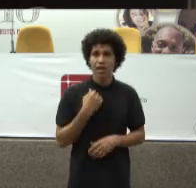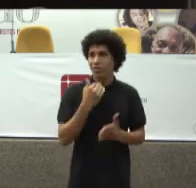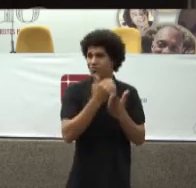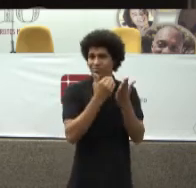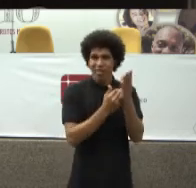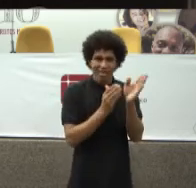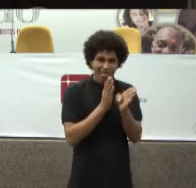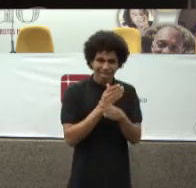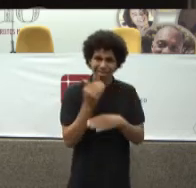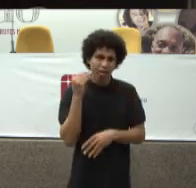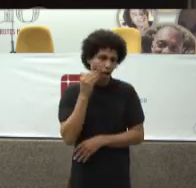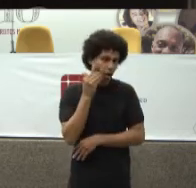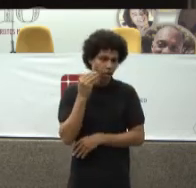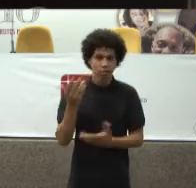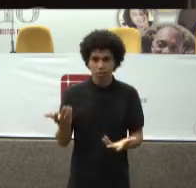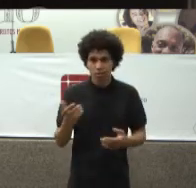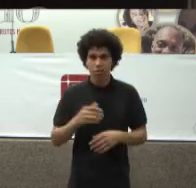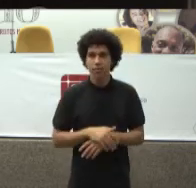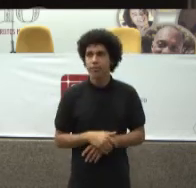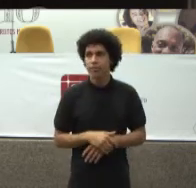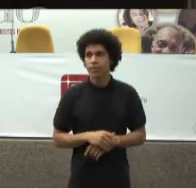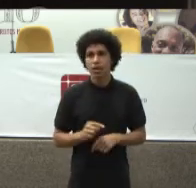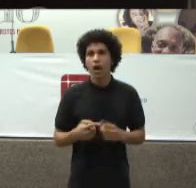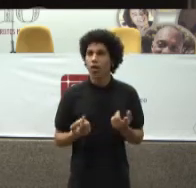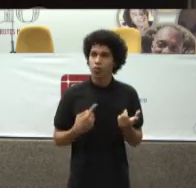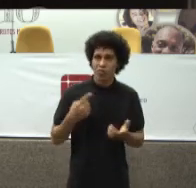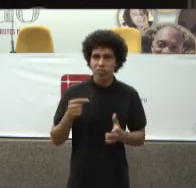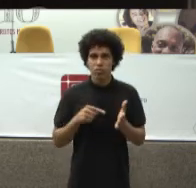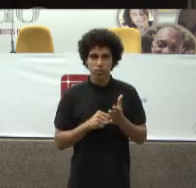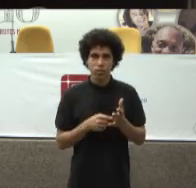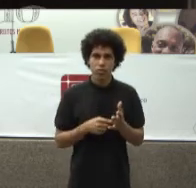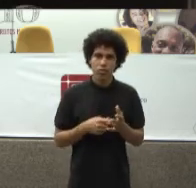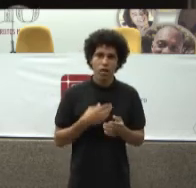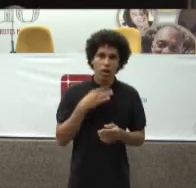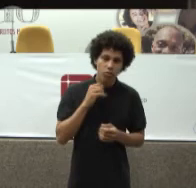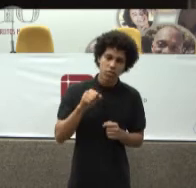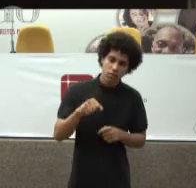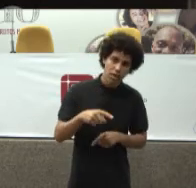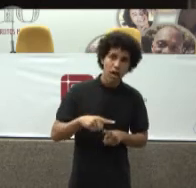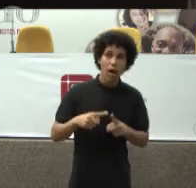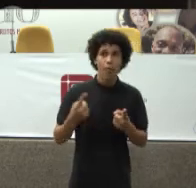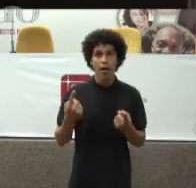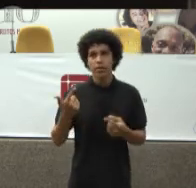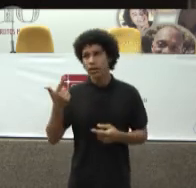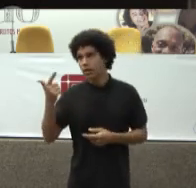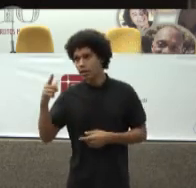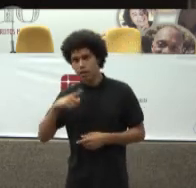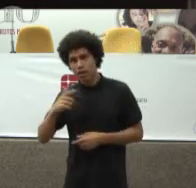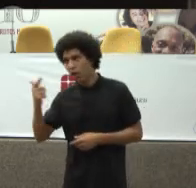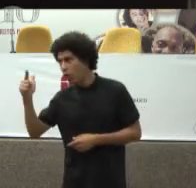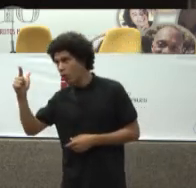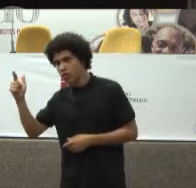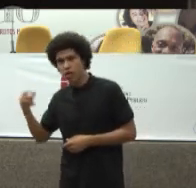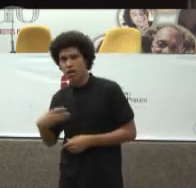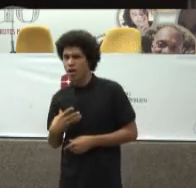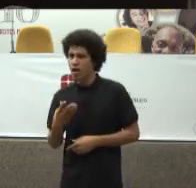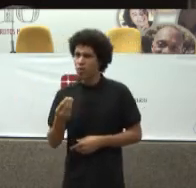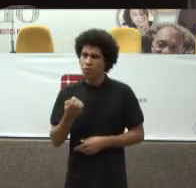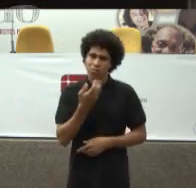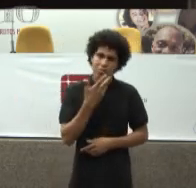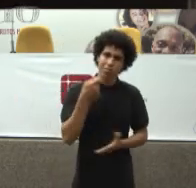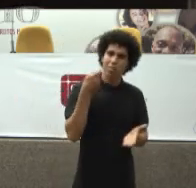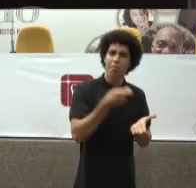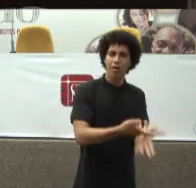Mas em outros É muito bem Paga Então quem vive Só de ressarcimento Por